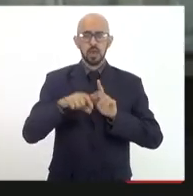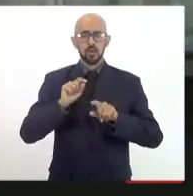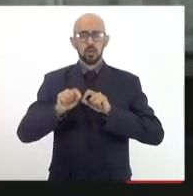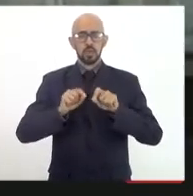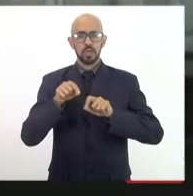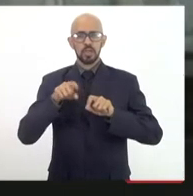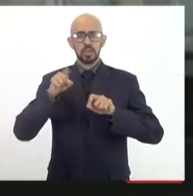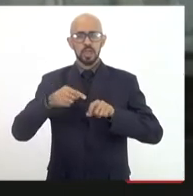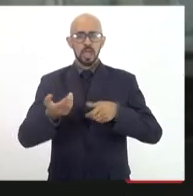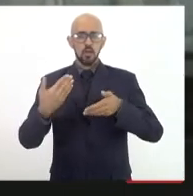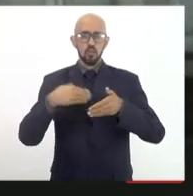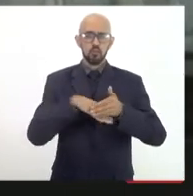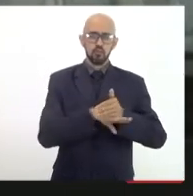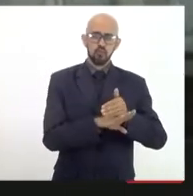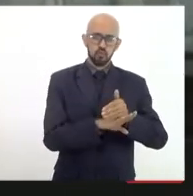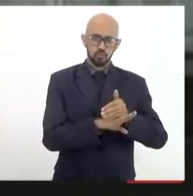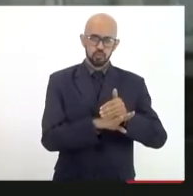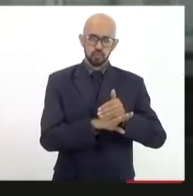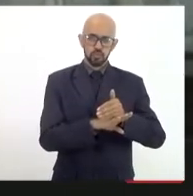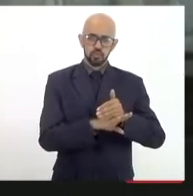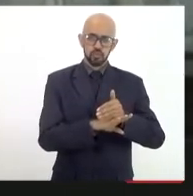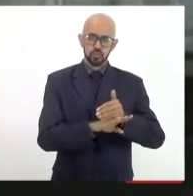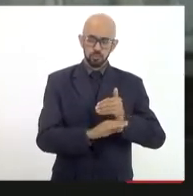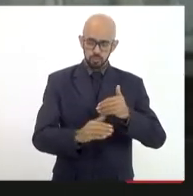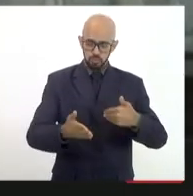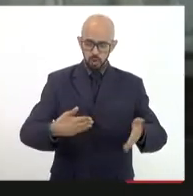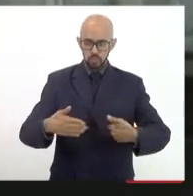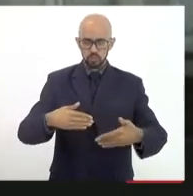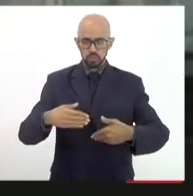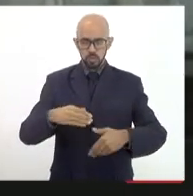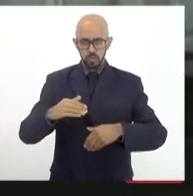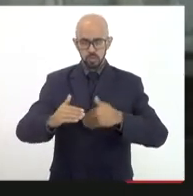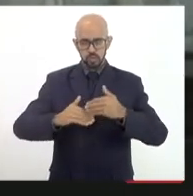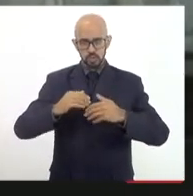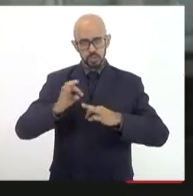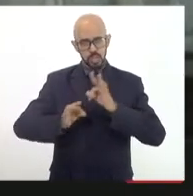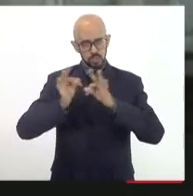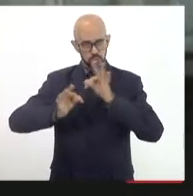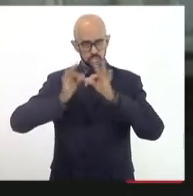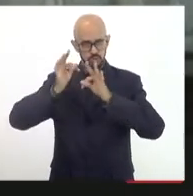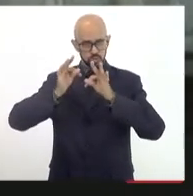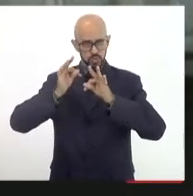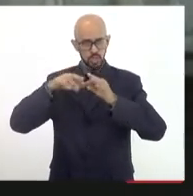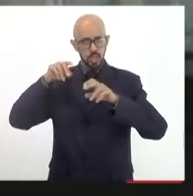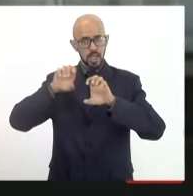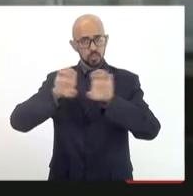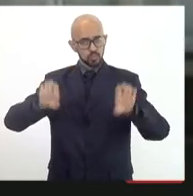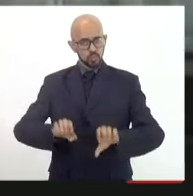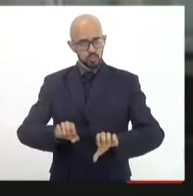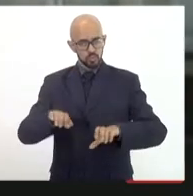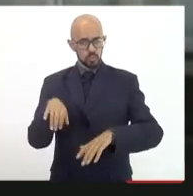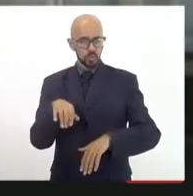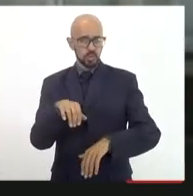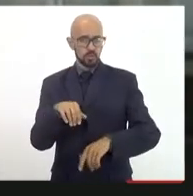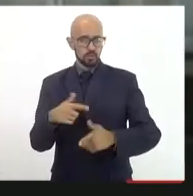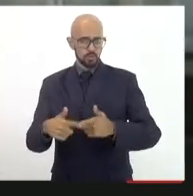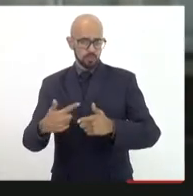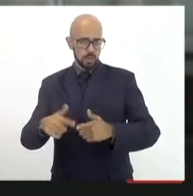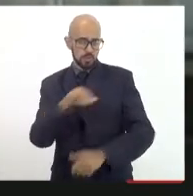de reestruturação produtiva e tecnológica. A questão hoje estrutural do Rio de Janeiro não é uma questão